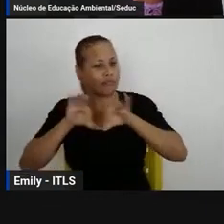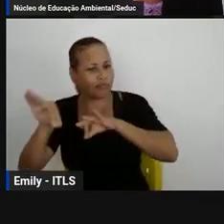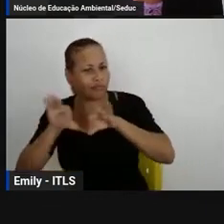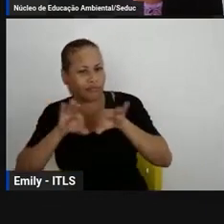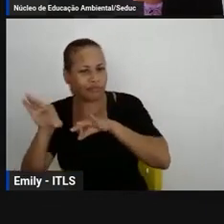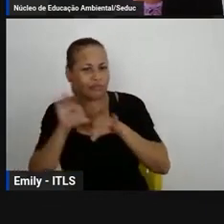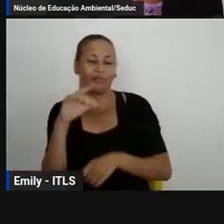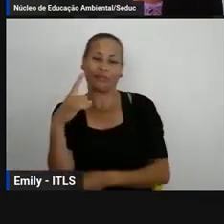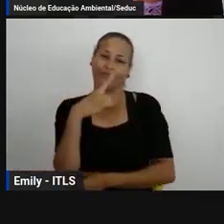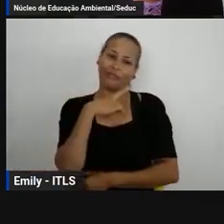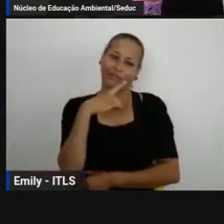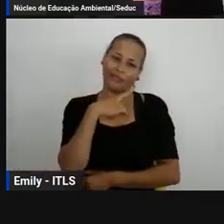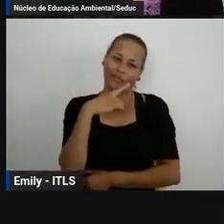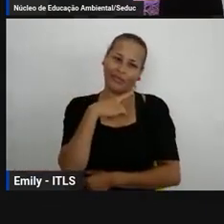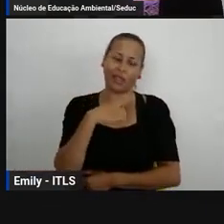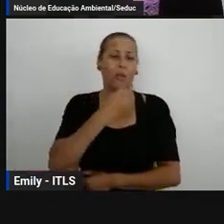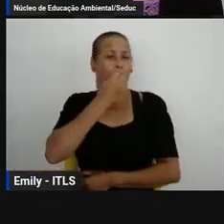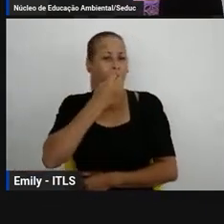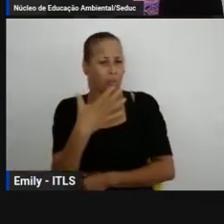no lixo eletrônico